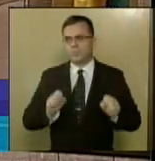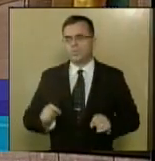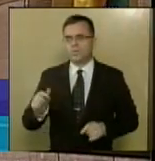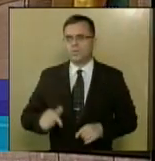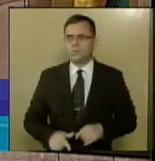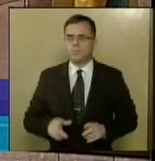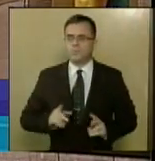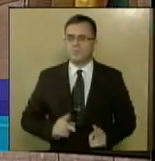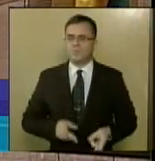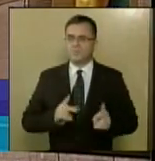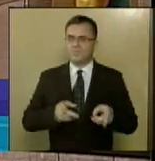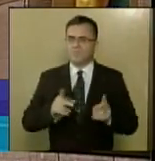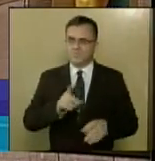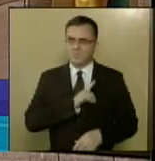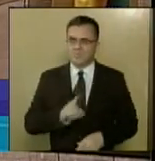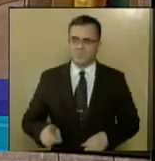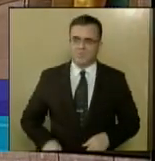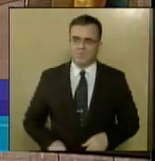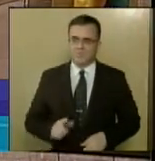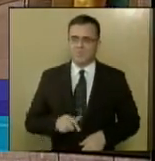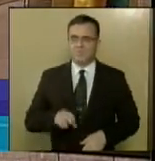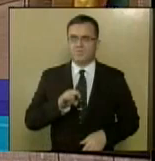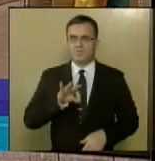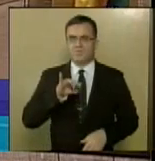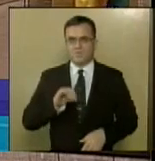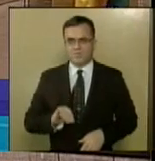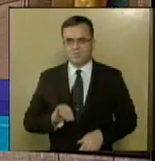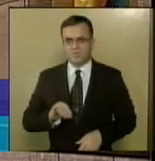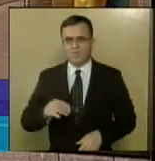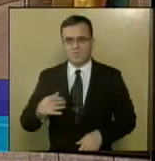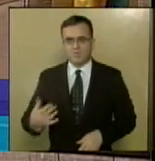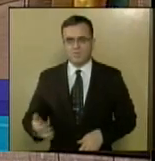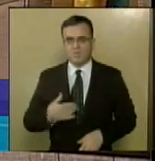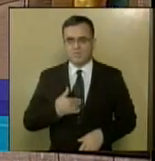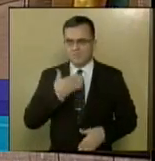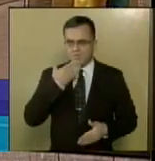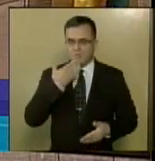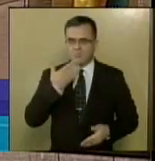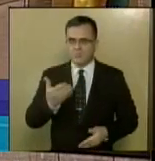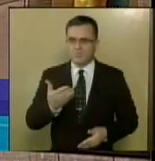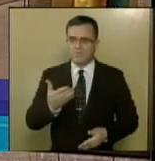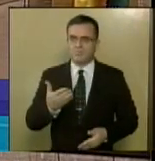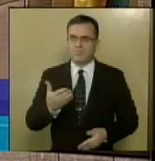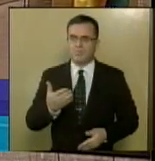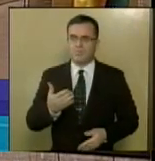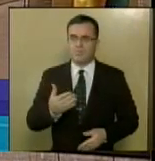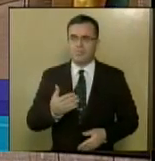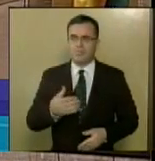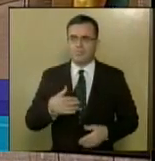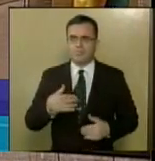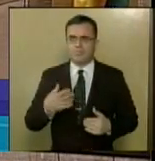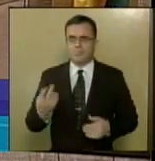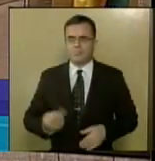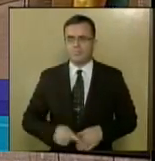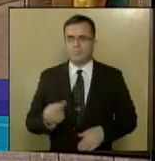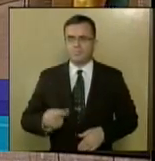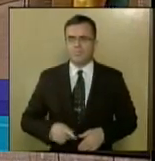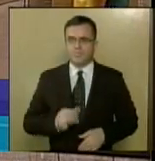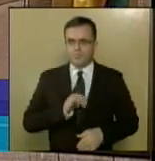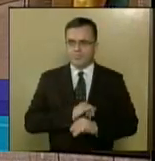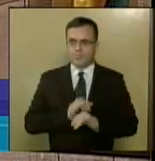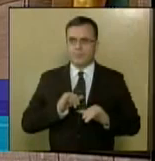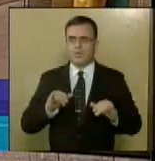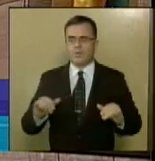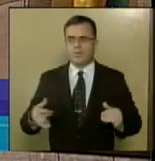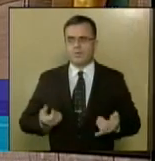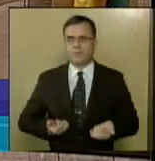Prosseguindo, deputada Gorete Reis, por requerer a sua vinda a esta casa, dizendo que o apoio